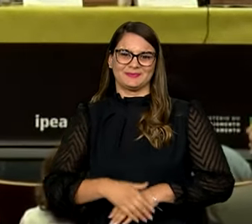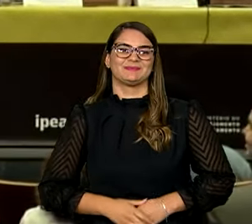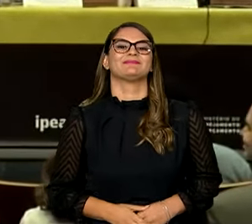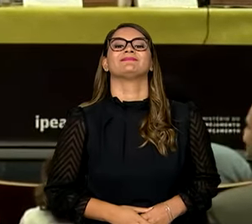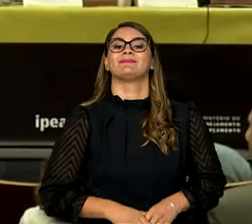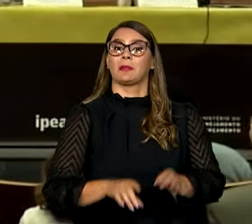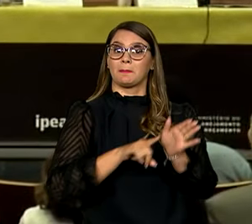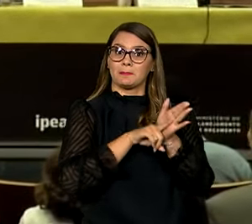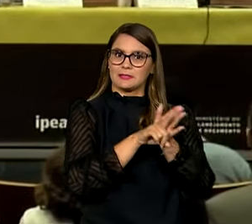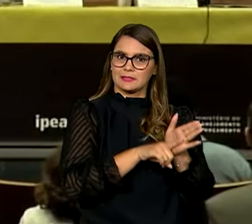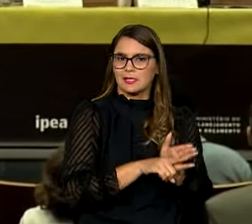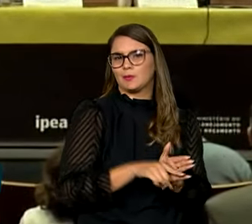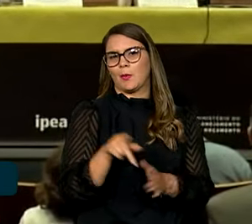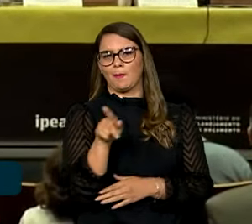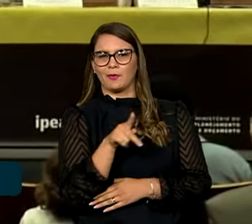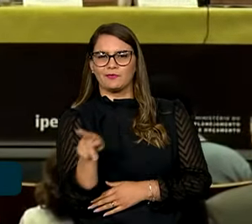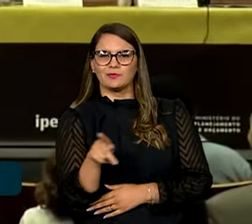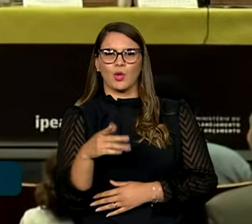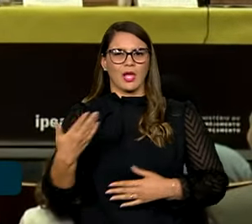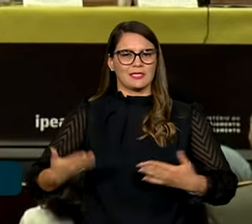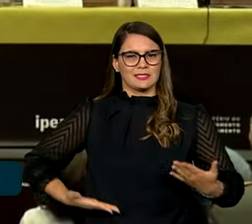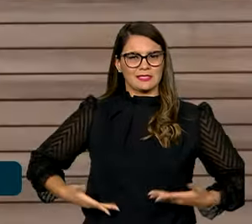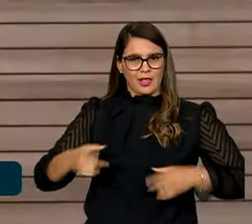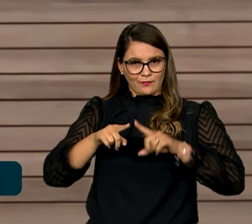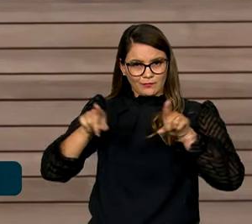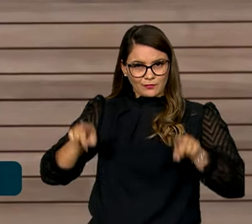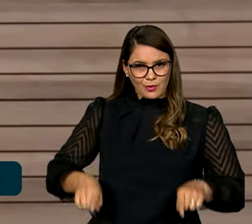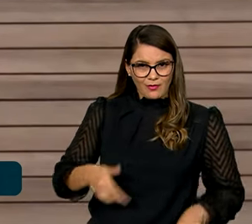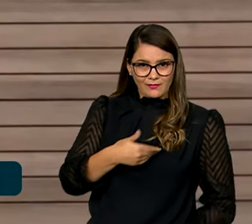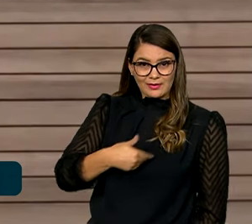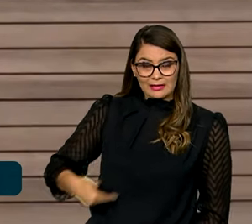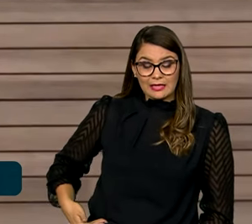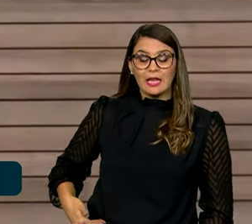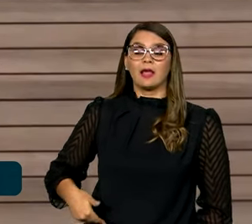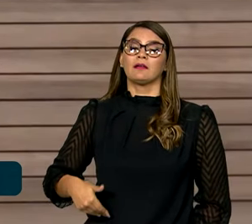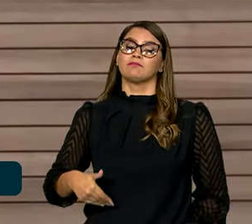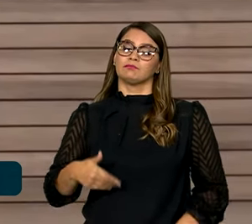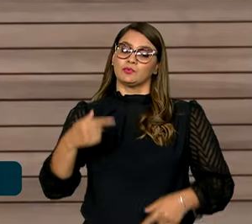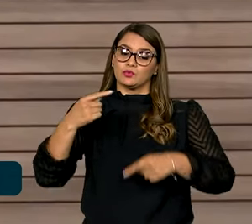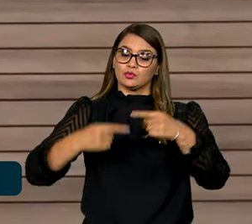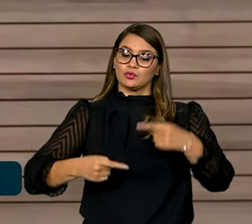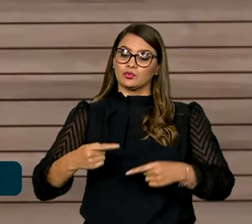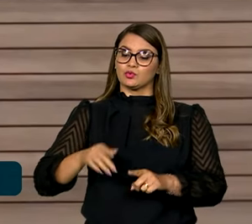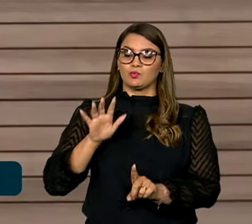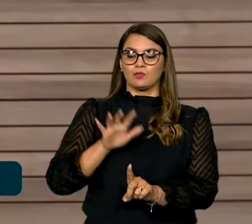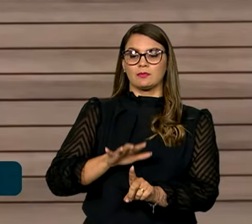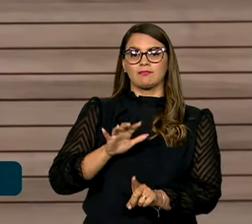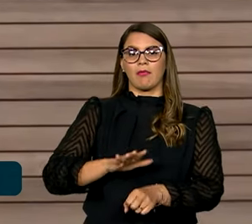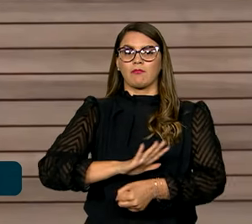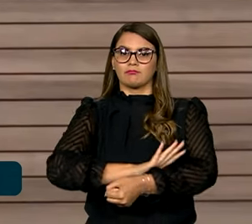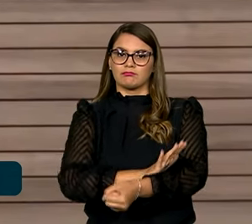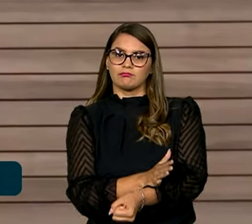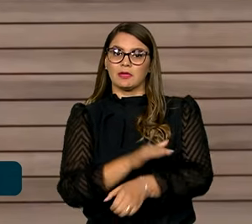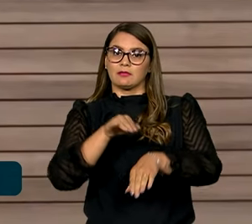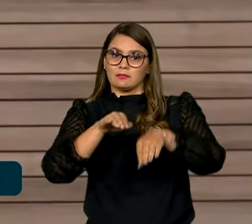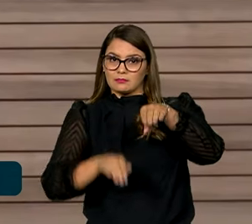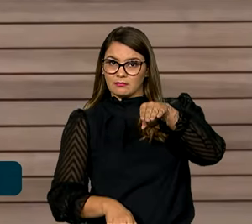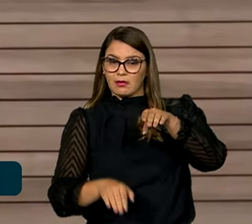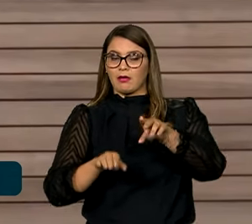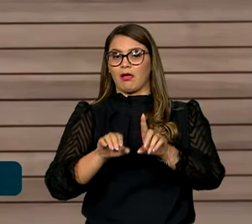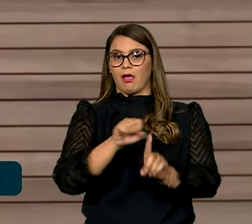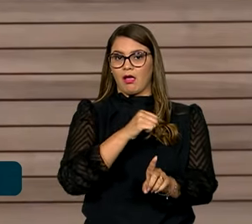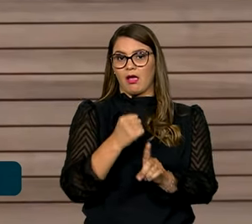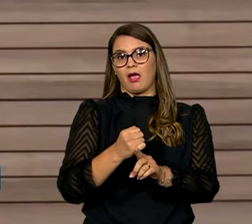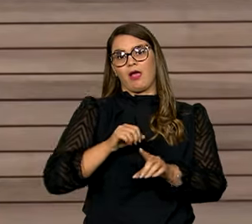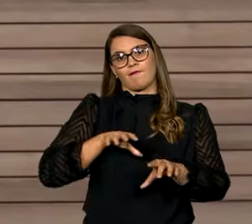Pesquisadores, professores e servidores federais discutiram o impacto do racismo e da desigualdade racial na